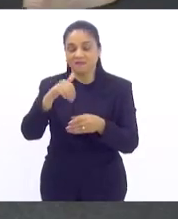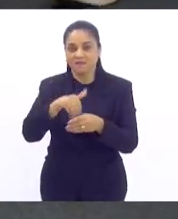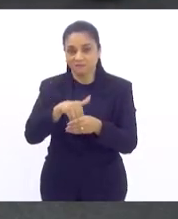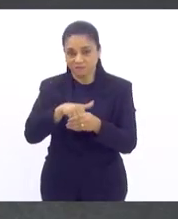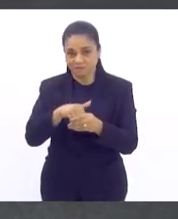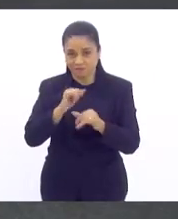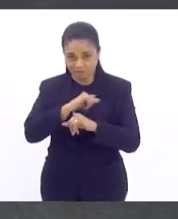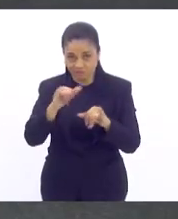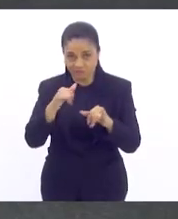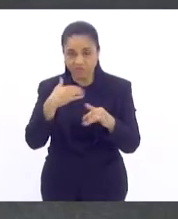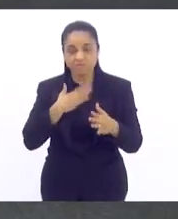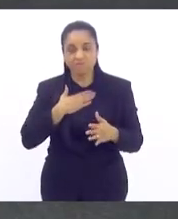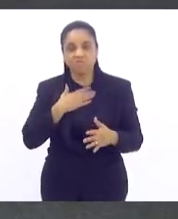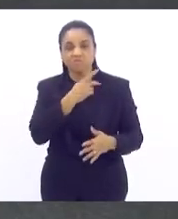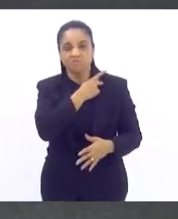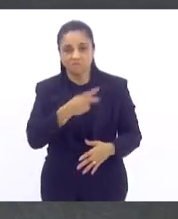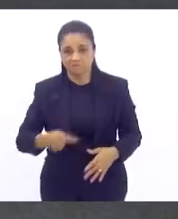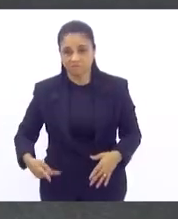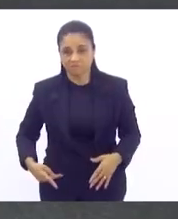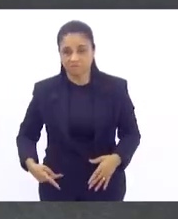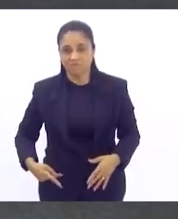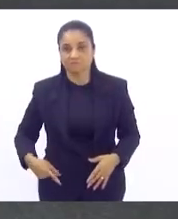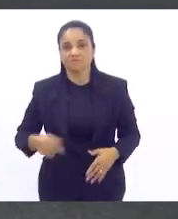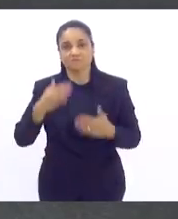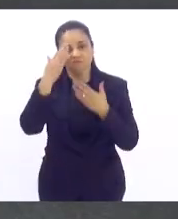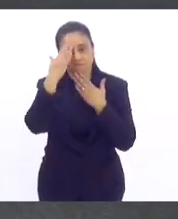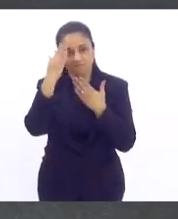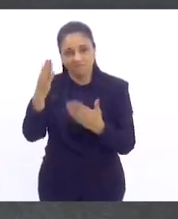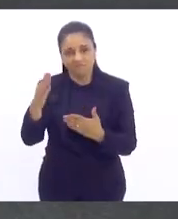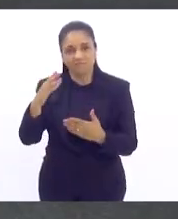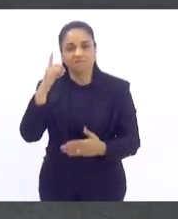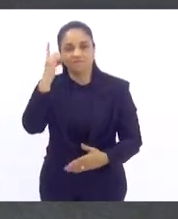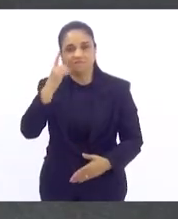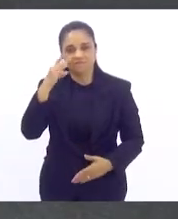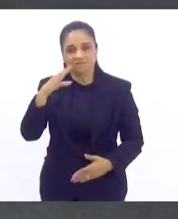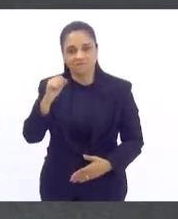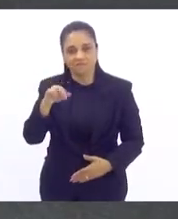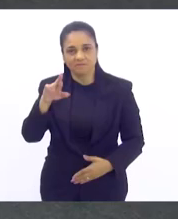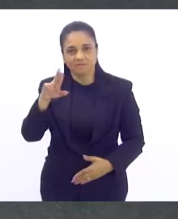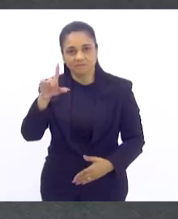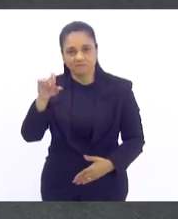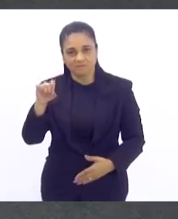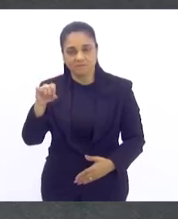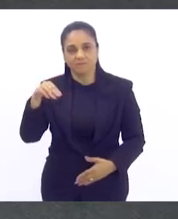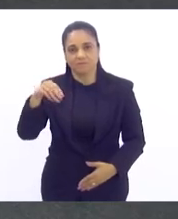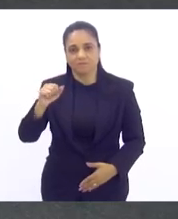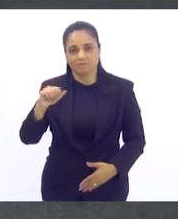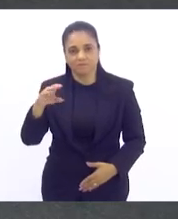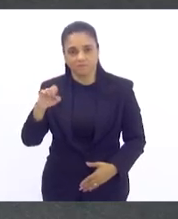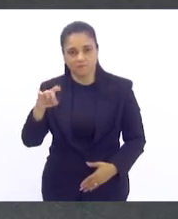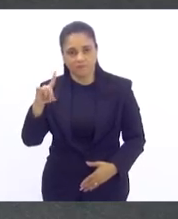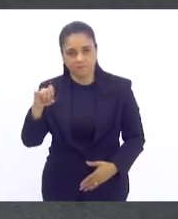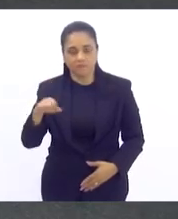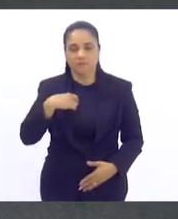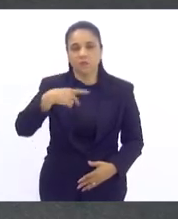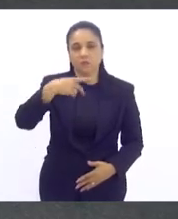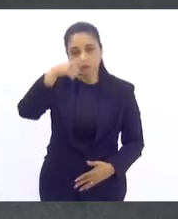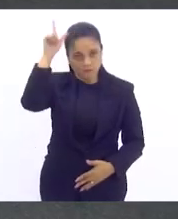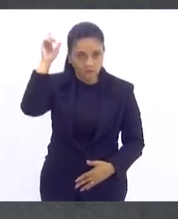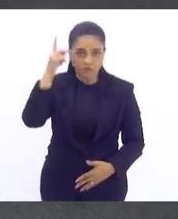Renata. Senhora presidenta, só para agradecer ao deputado Carlos Macedo e também ao deputado Luiz Paulo, acho